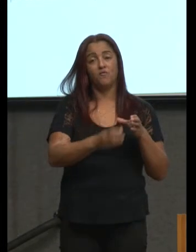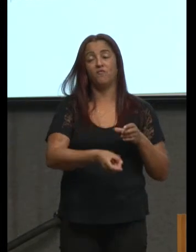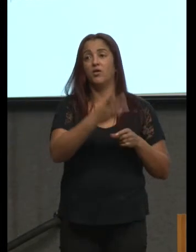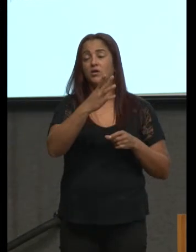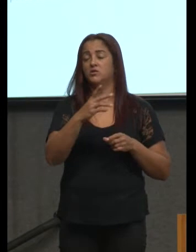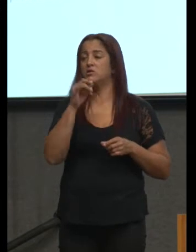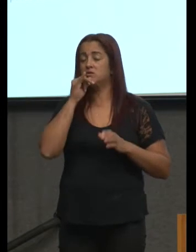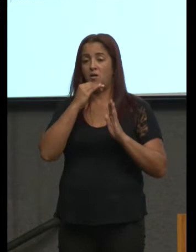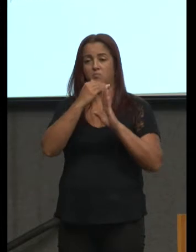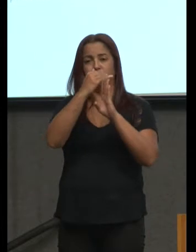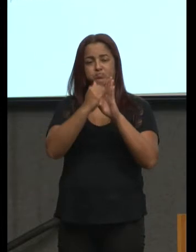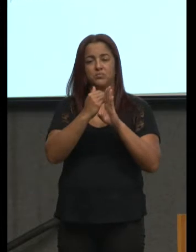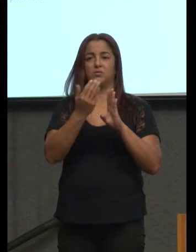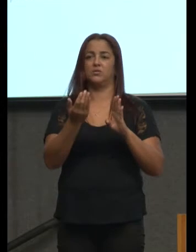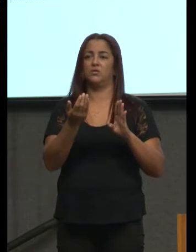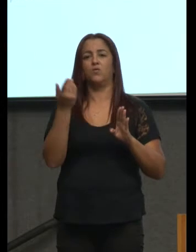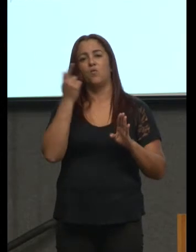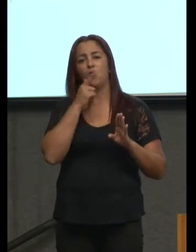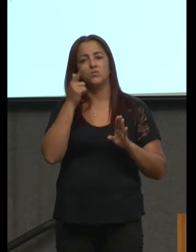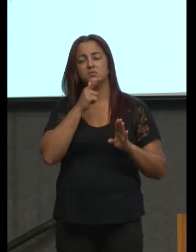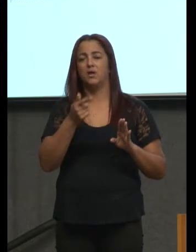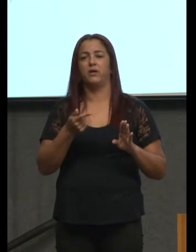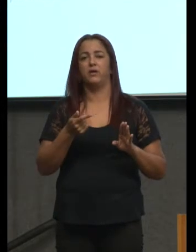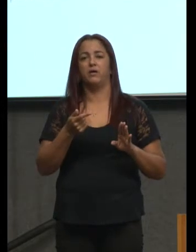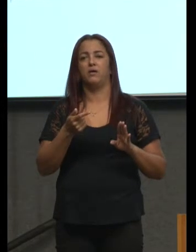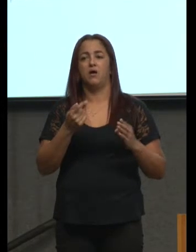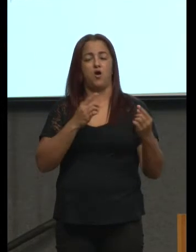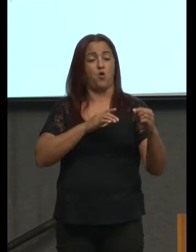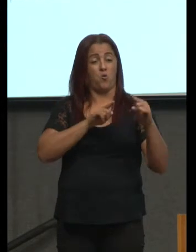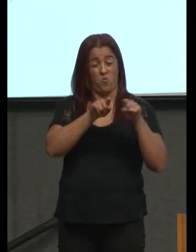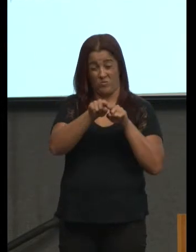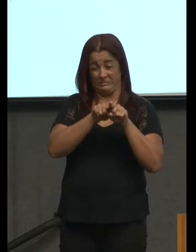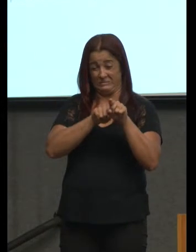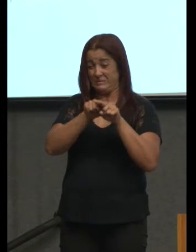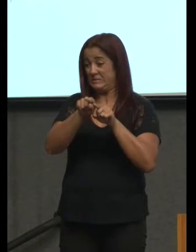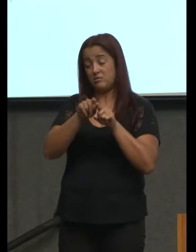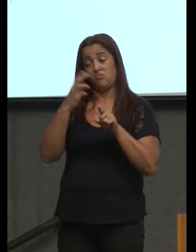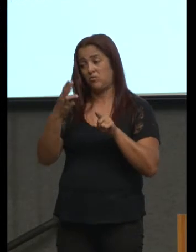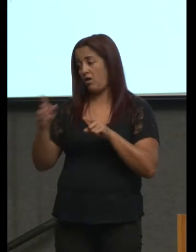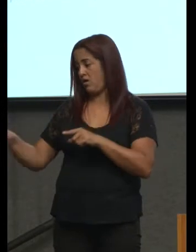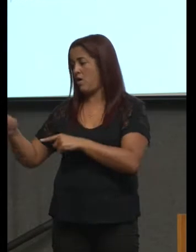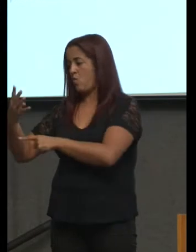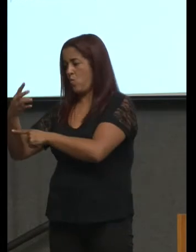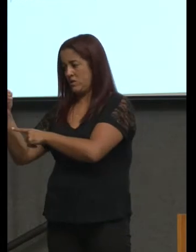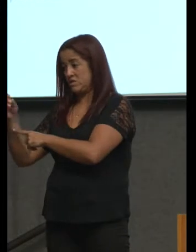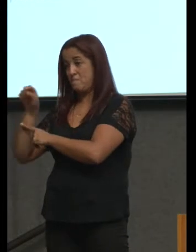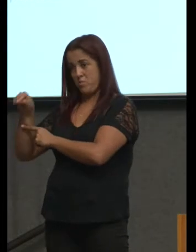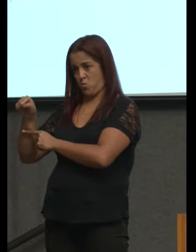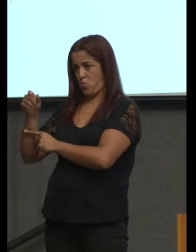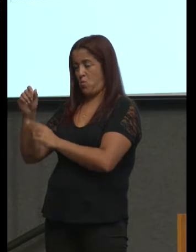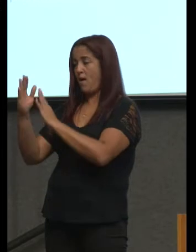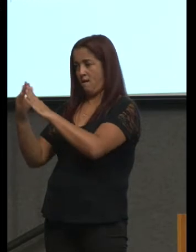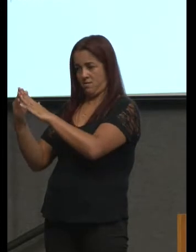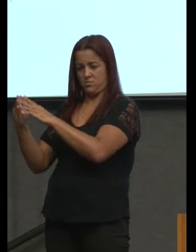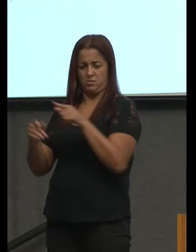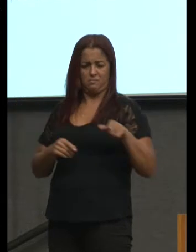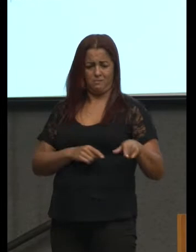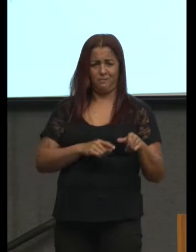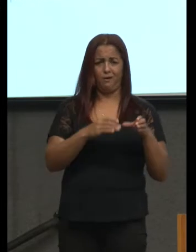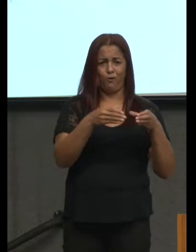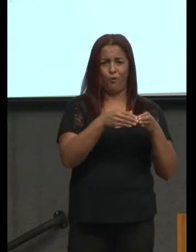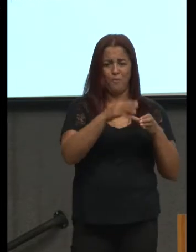então não tem empresa que consiga competir e ganhar vamos dizer assim porque é